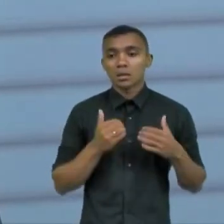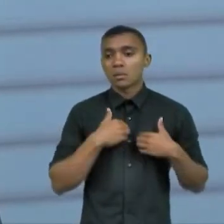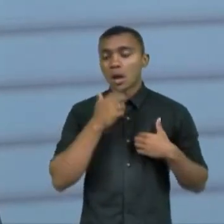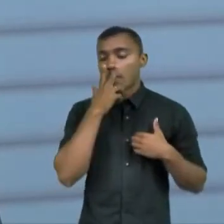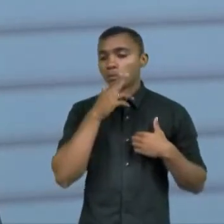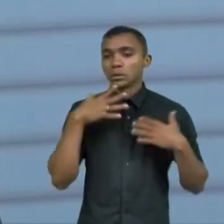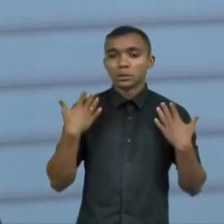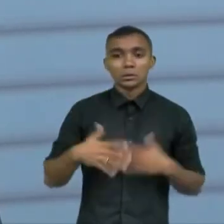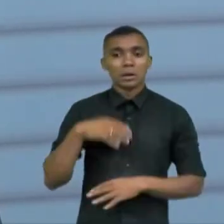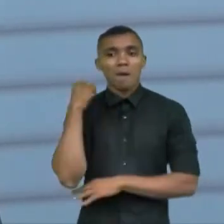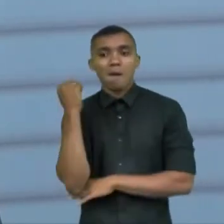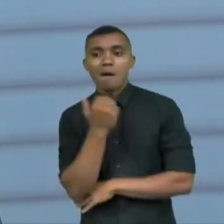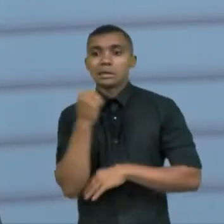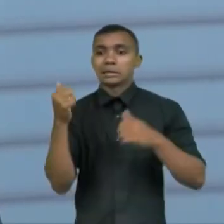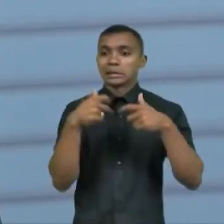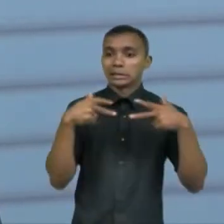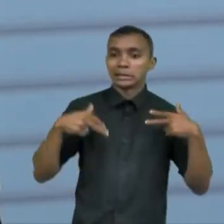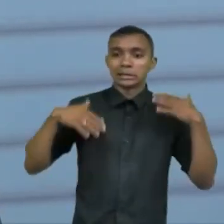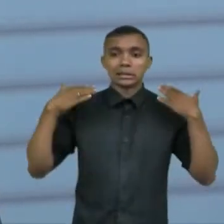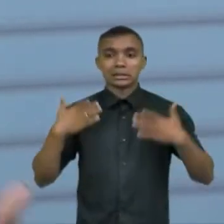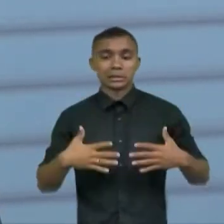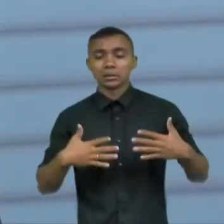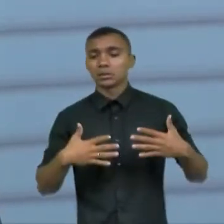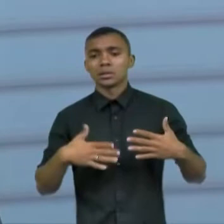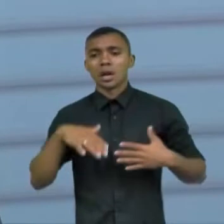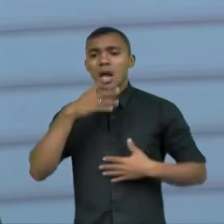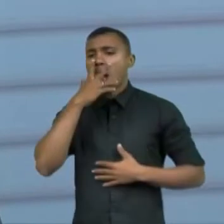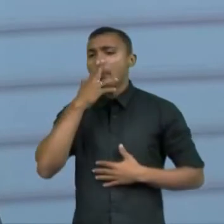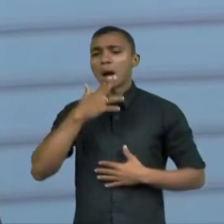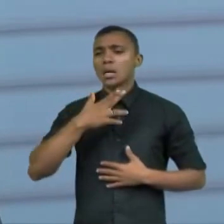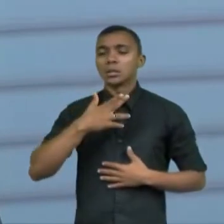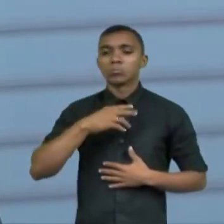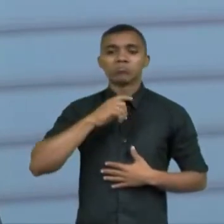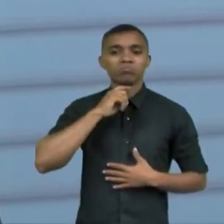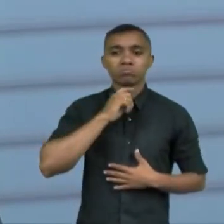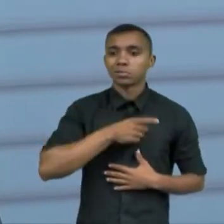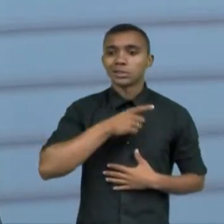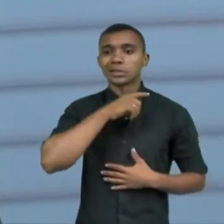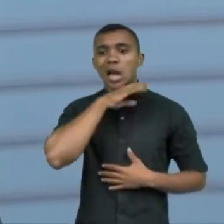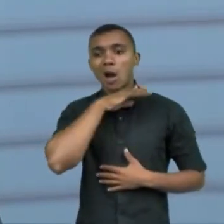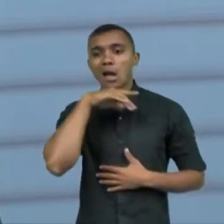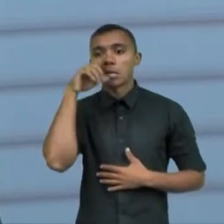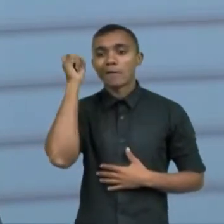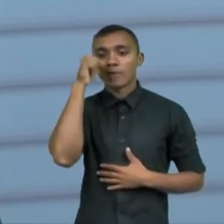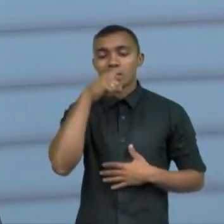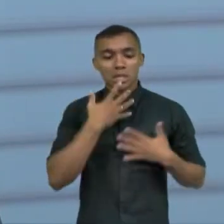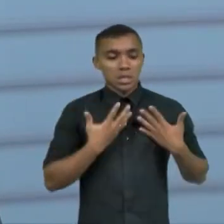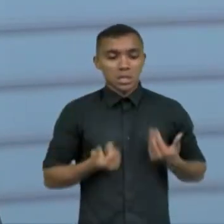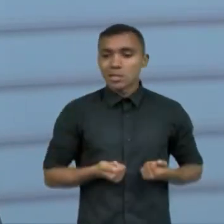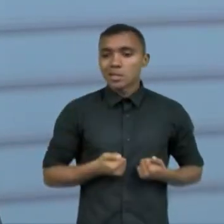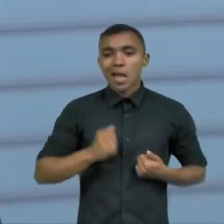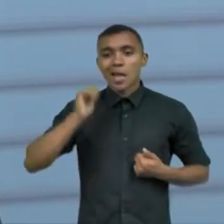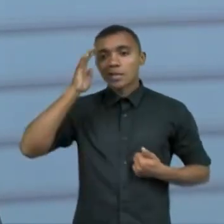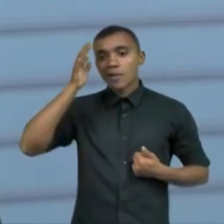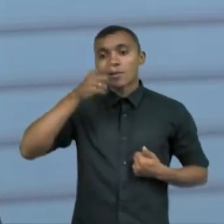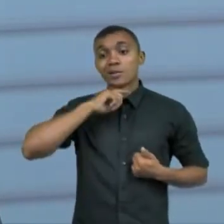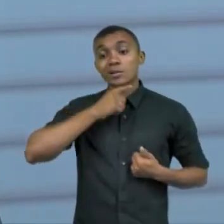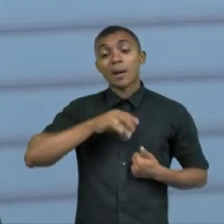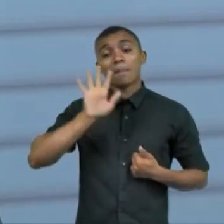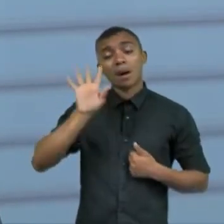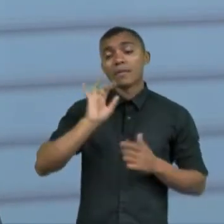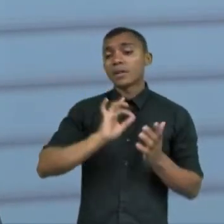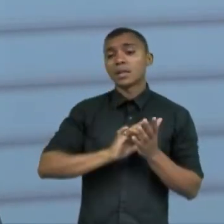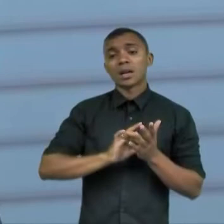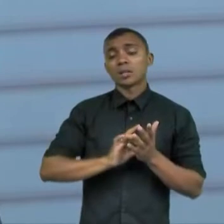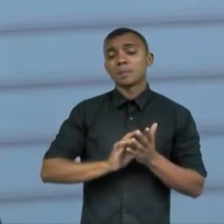cabeças ele aparentemente é um espectro um enigma difícil de ser resolvido mas na